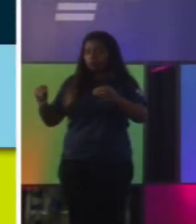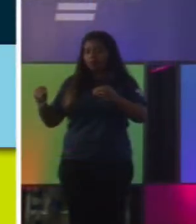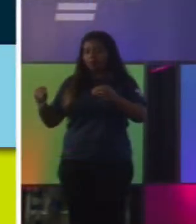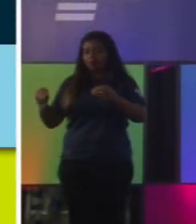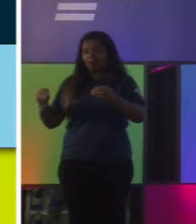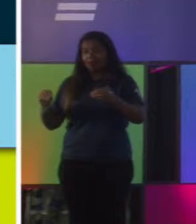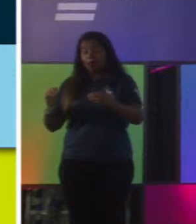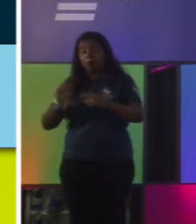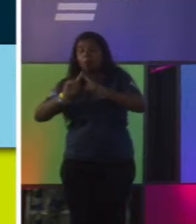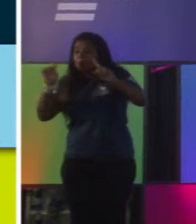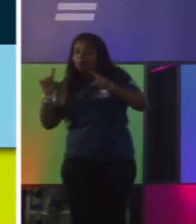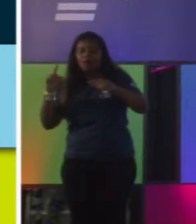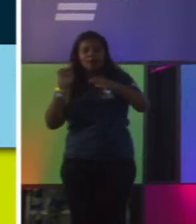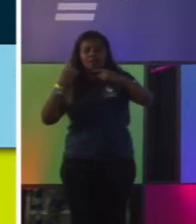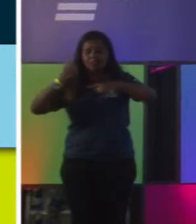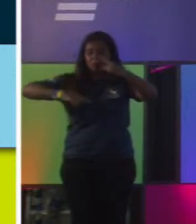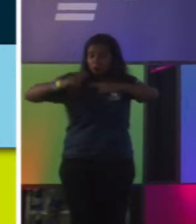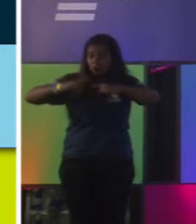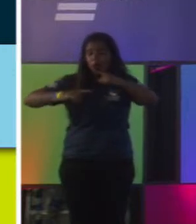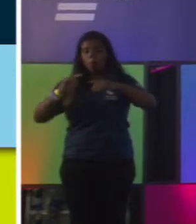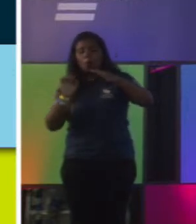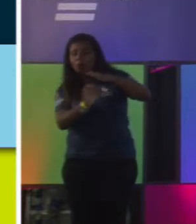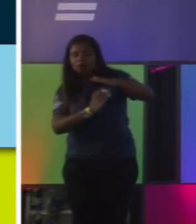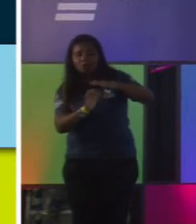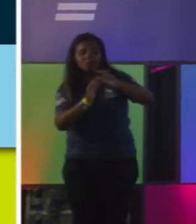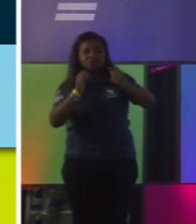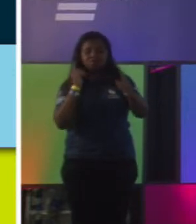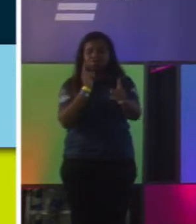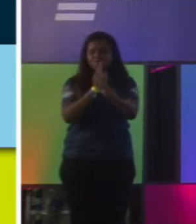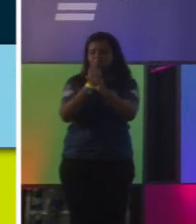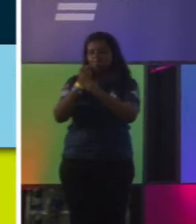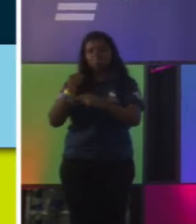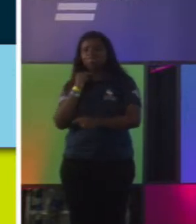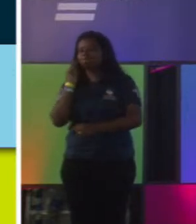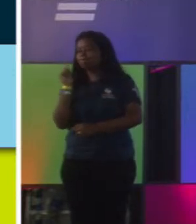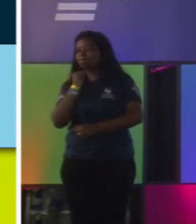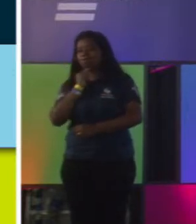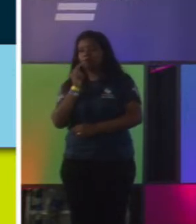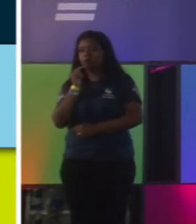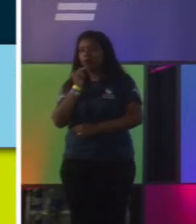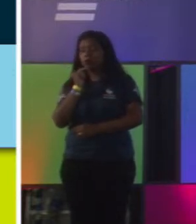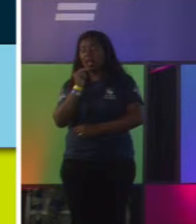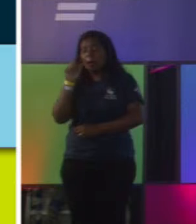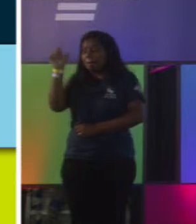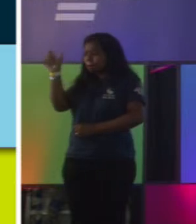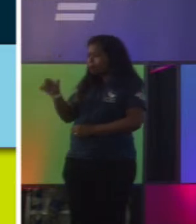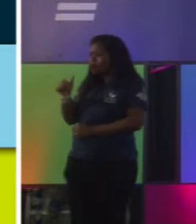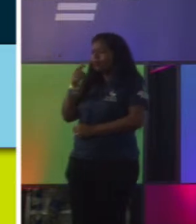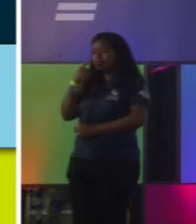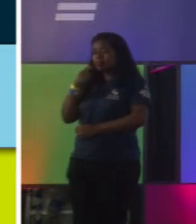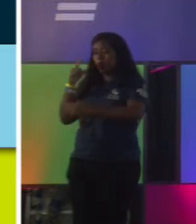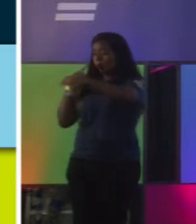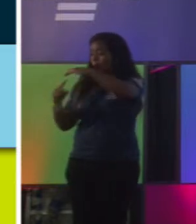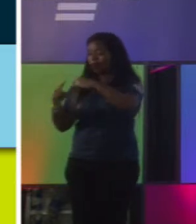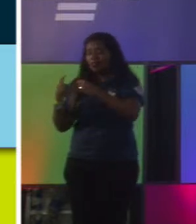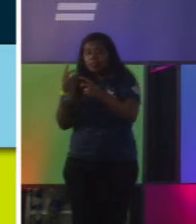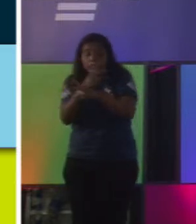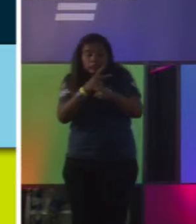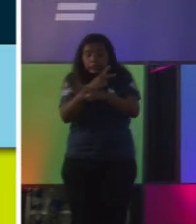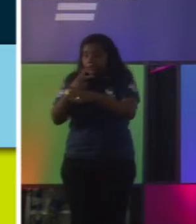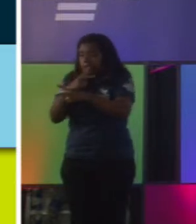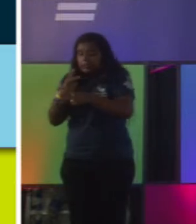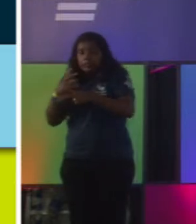no mercado não é o suficiente. então elas encontram outras formas. Isso tem muita cara do cara que pedindo socorro. Se ele tiver prazo para